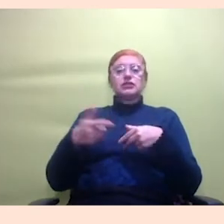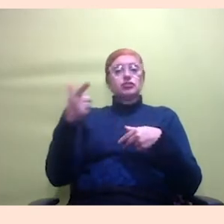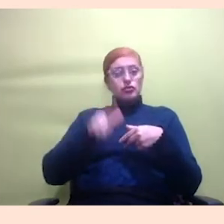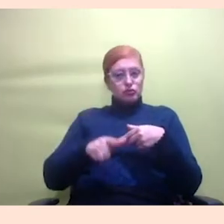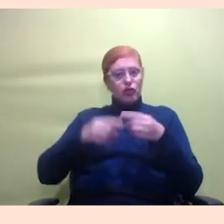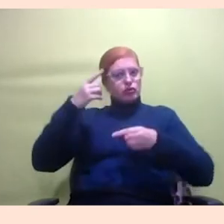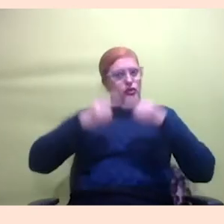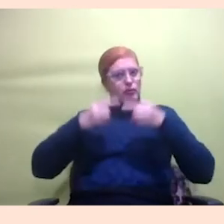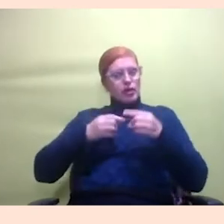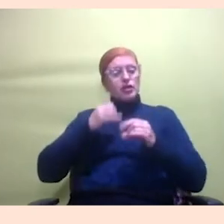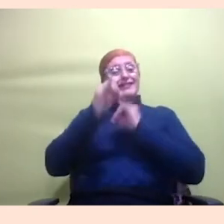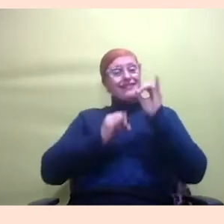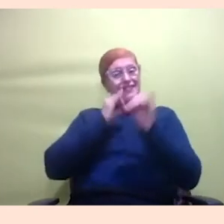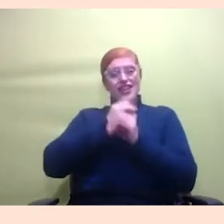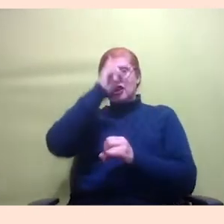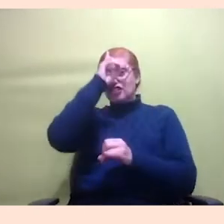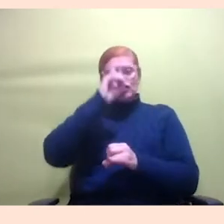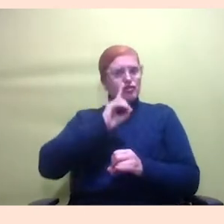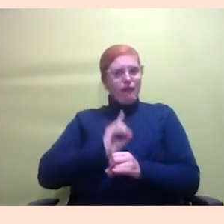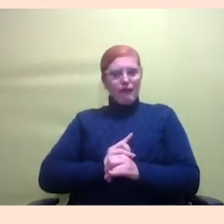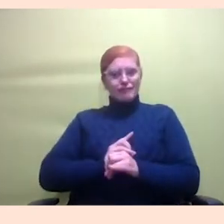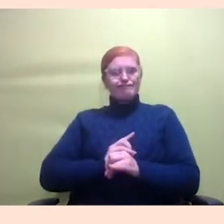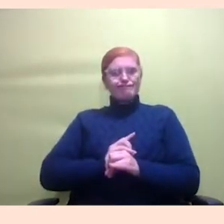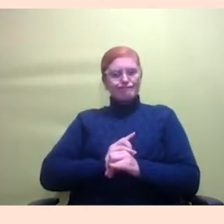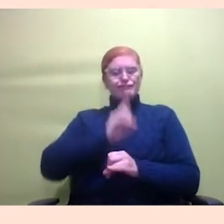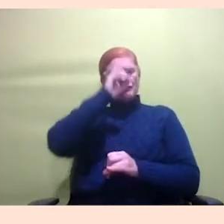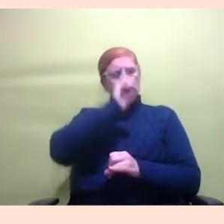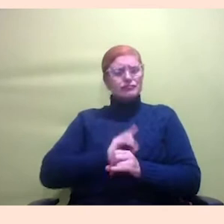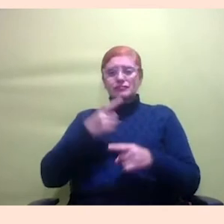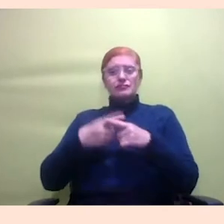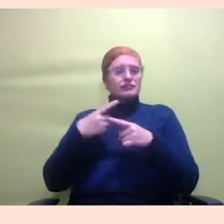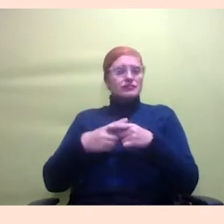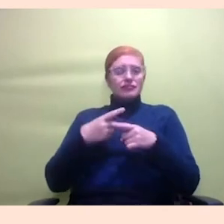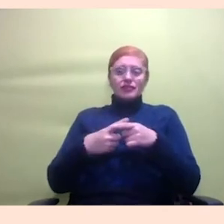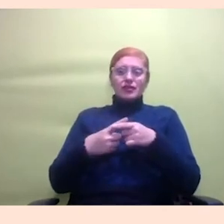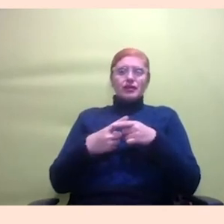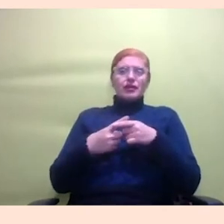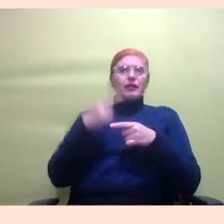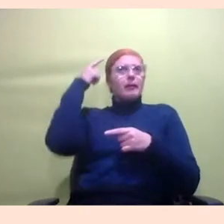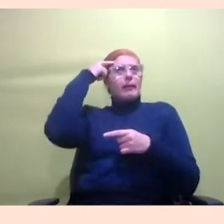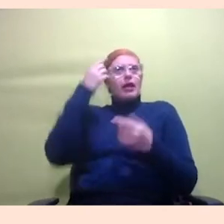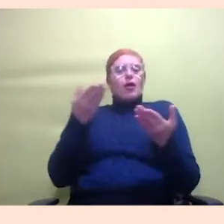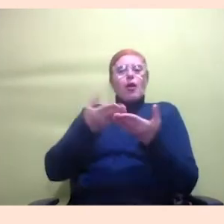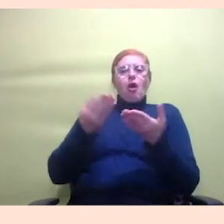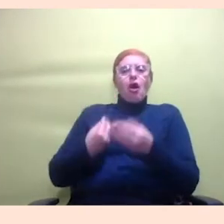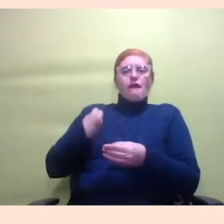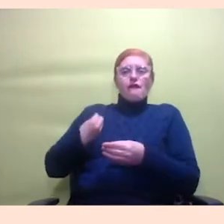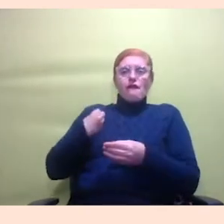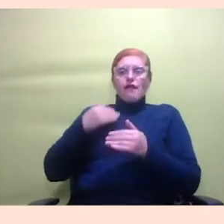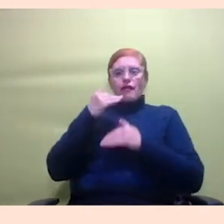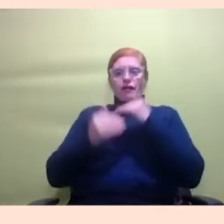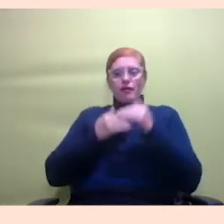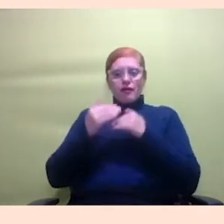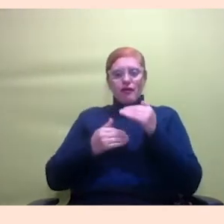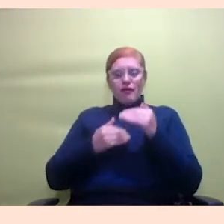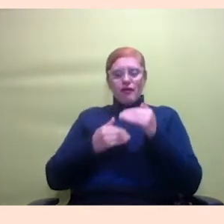precisa ser um direito porque não dá para a gente achar por exemplo, agora a gente está vivendo um processo de necropolítica porque quem não tem internet não consegue acessar auxílio